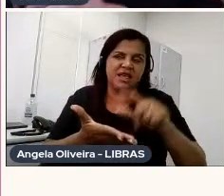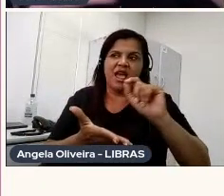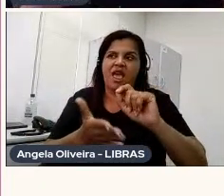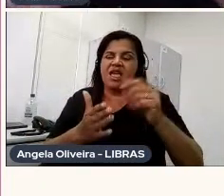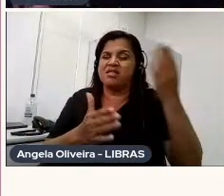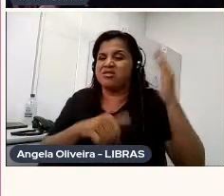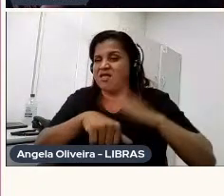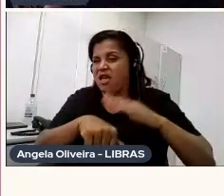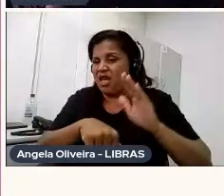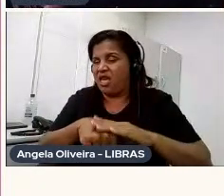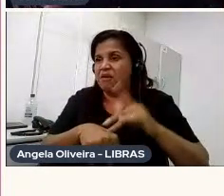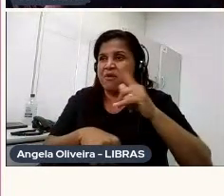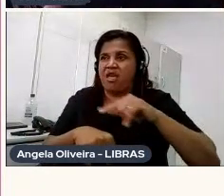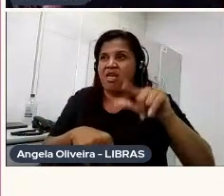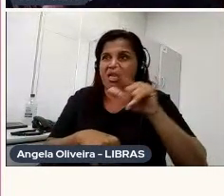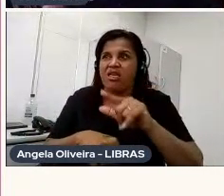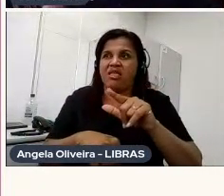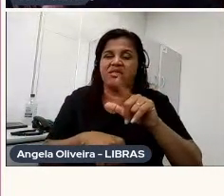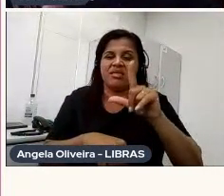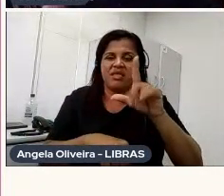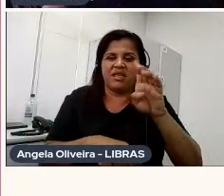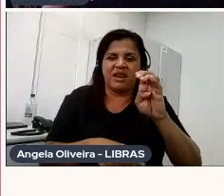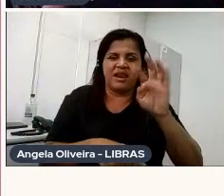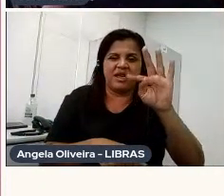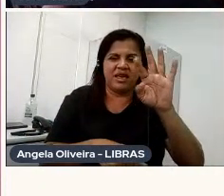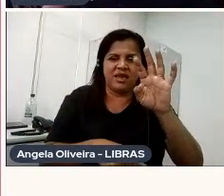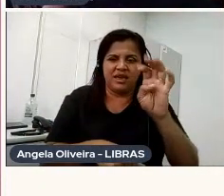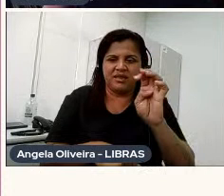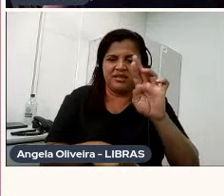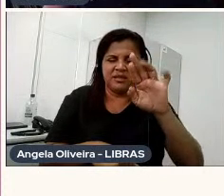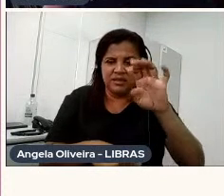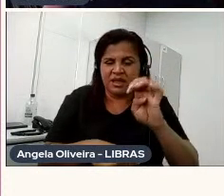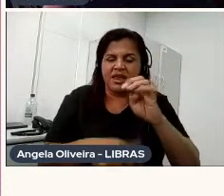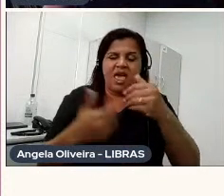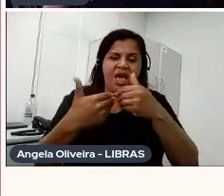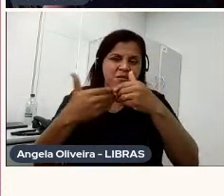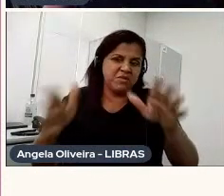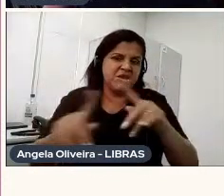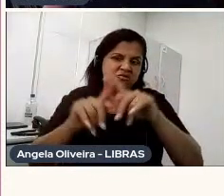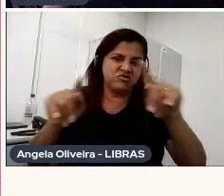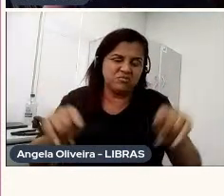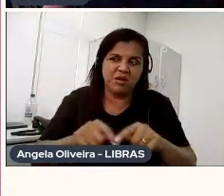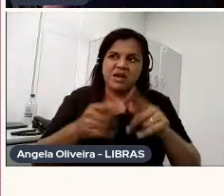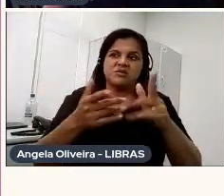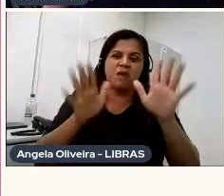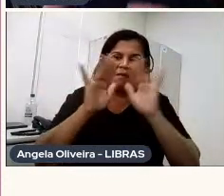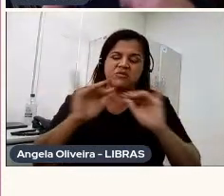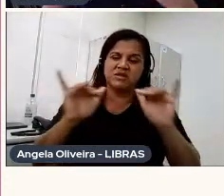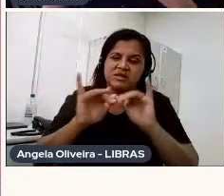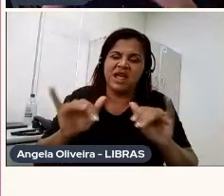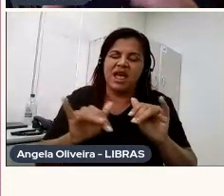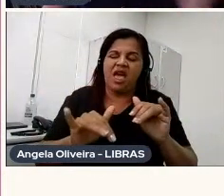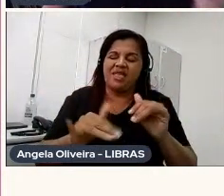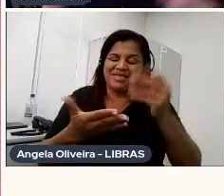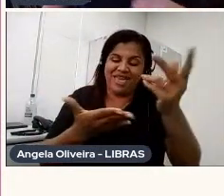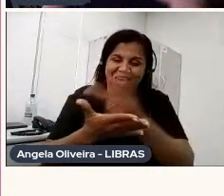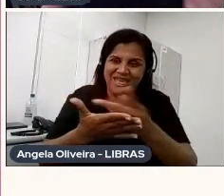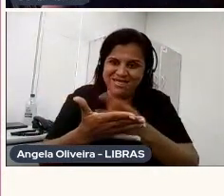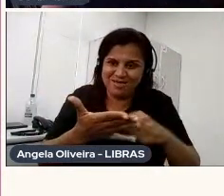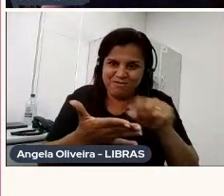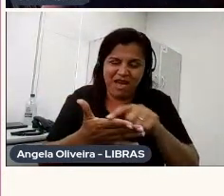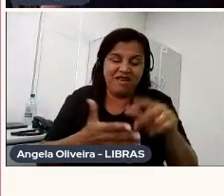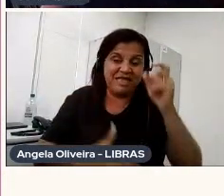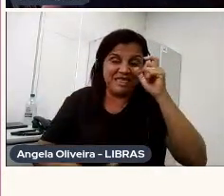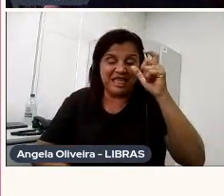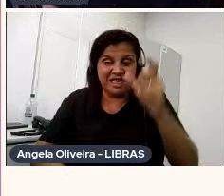composição, lettering, mas eles, eles abriram um espaço de, de publicidade animada, muito interessante,